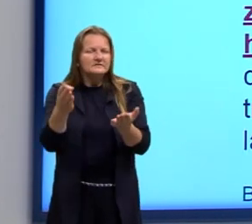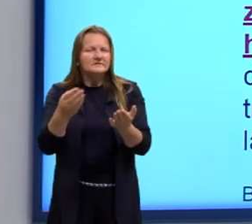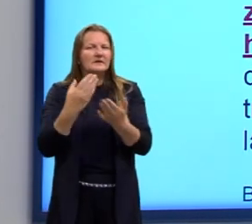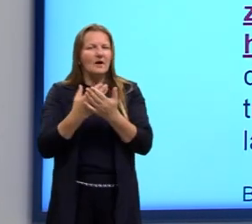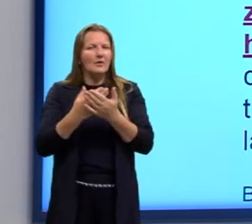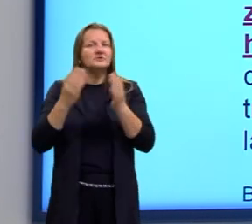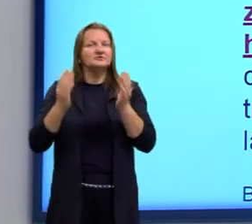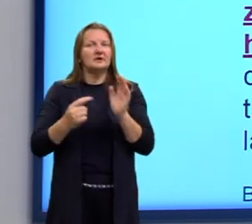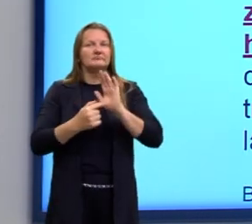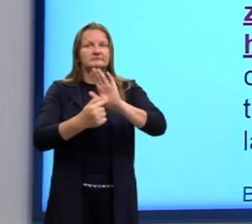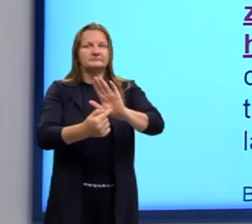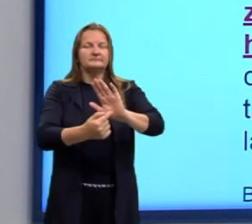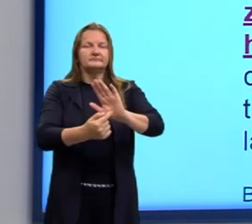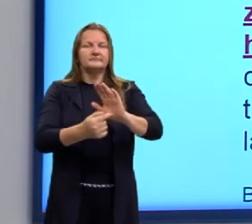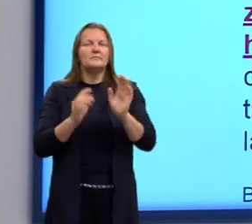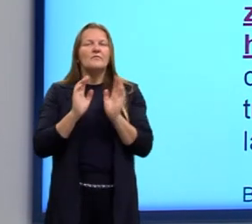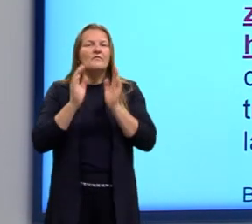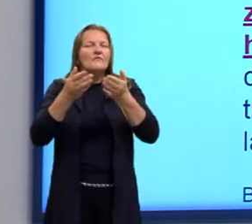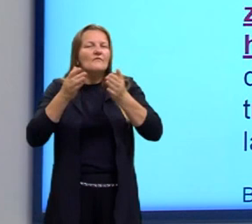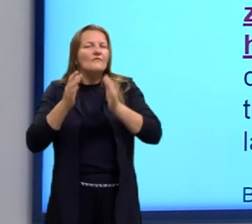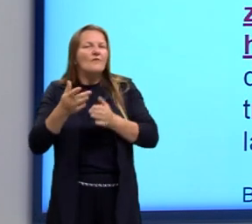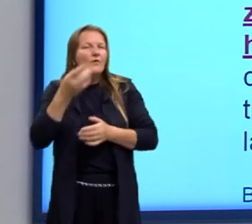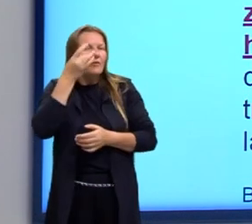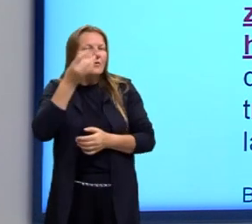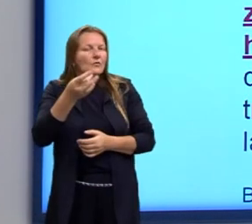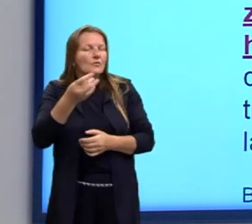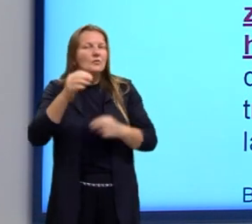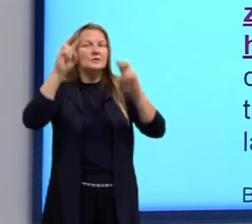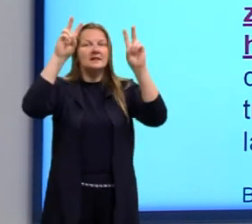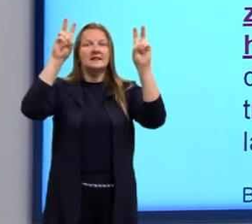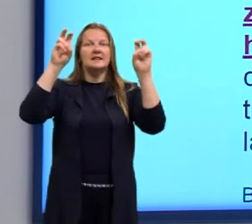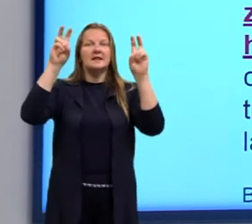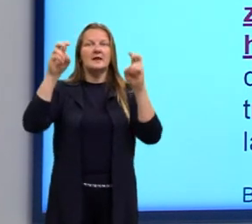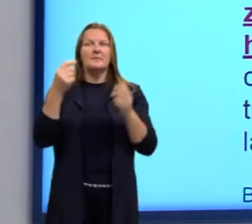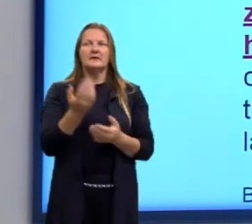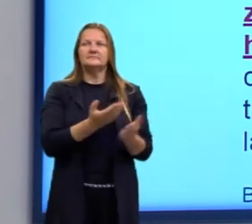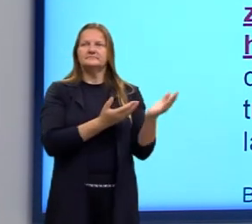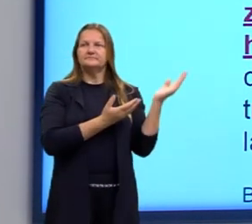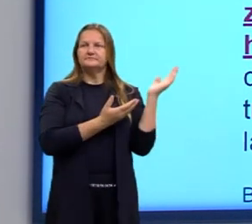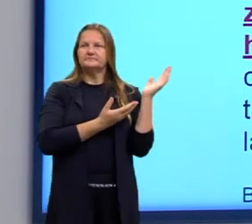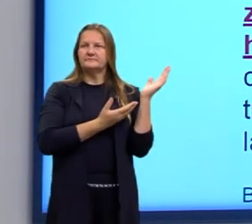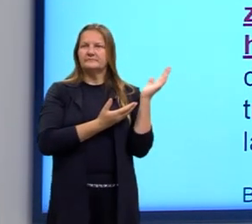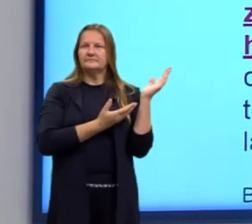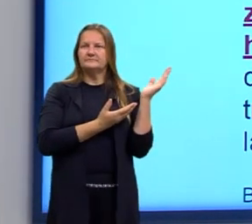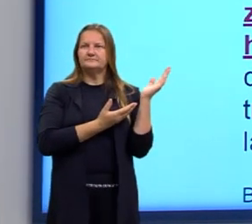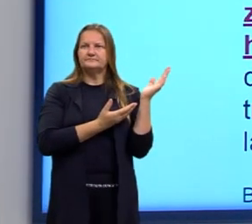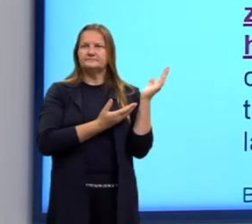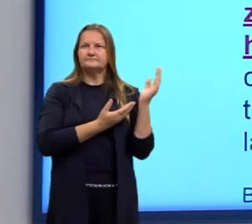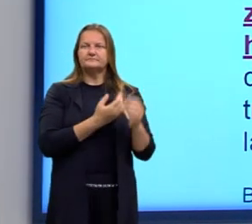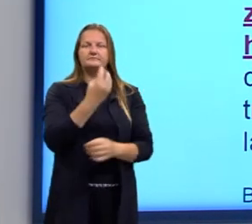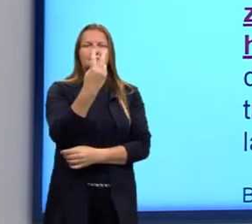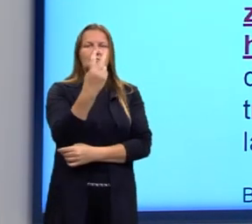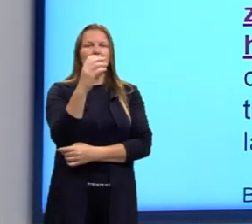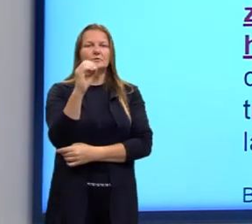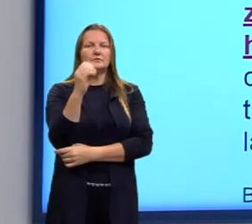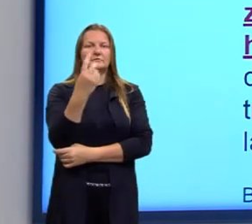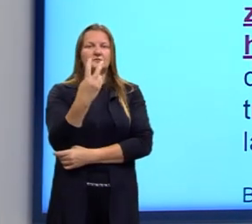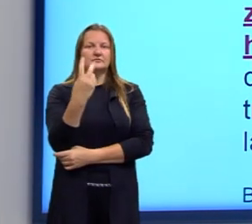aulas, mas o foco nosso está no tema trazido. Nós temos aqui, do ano 2021,